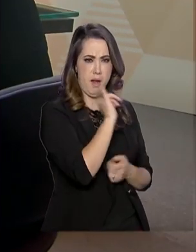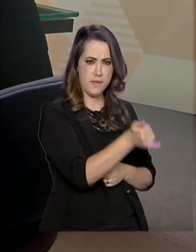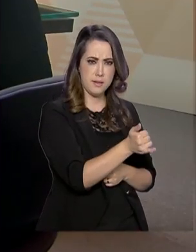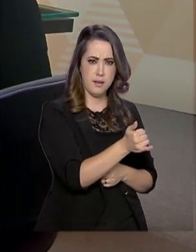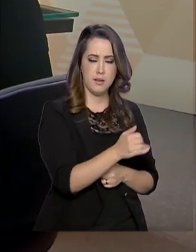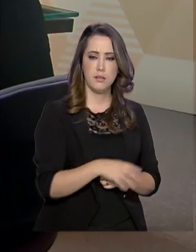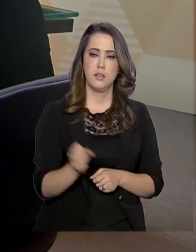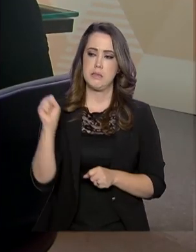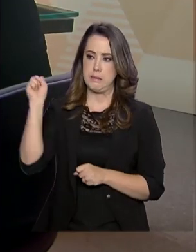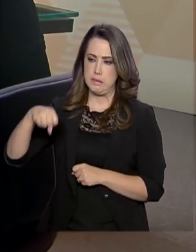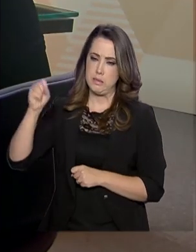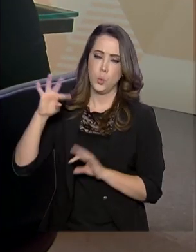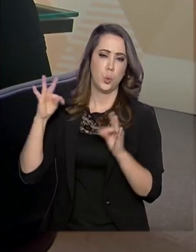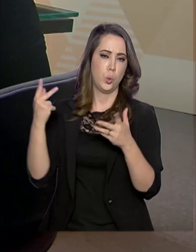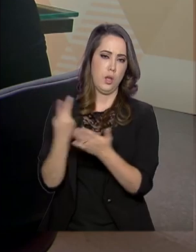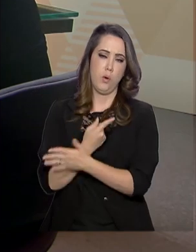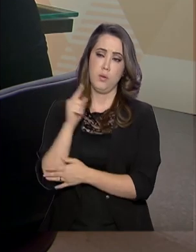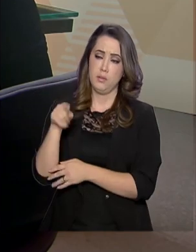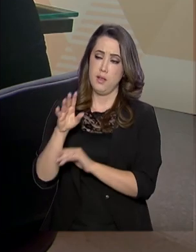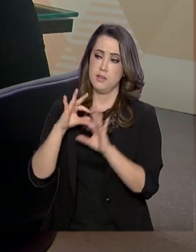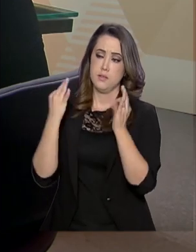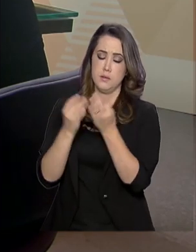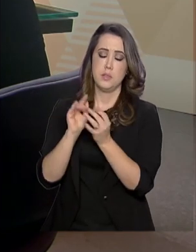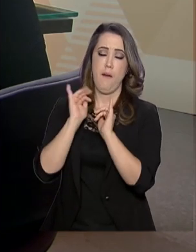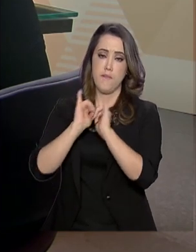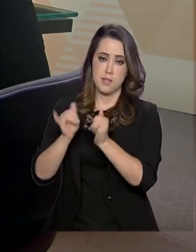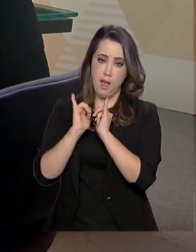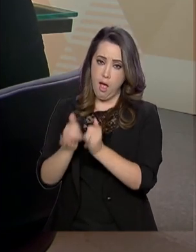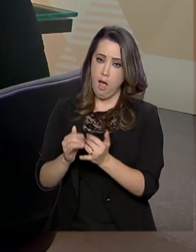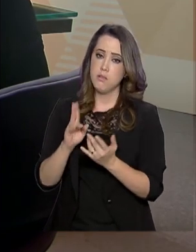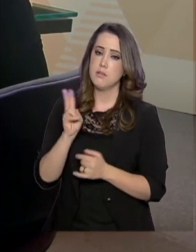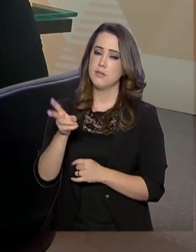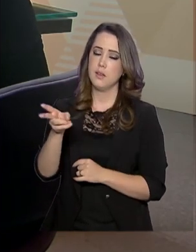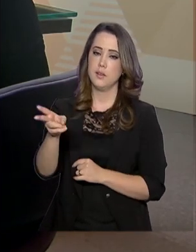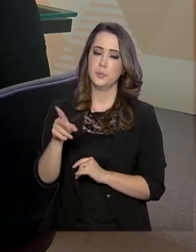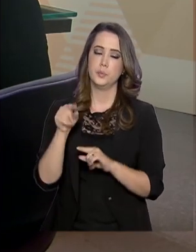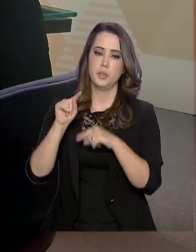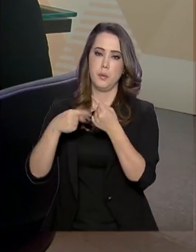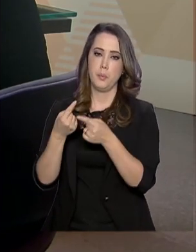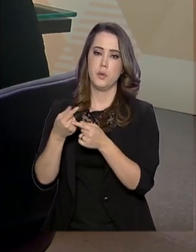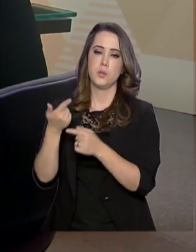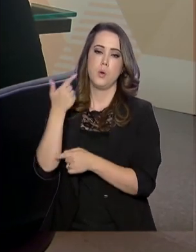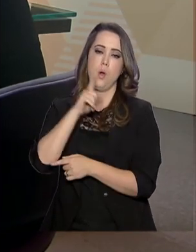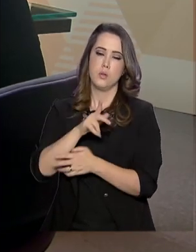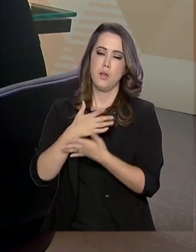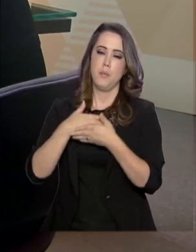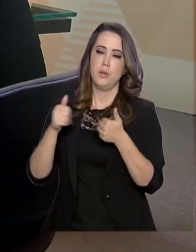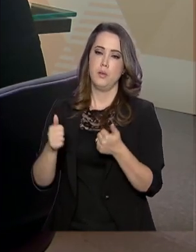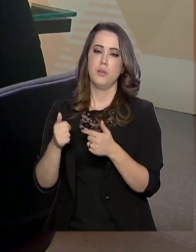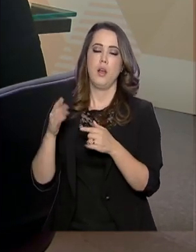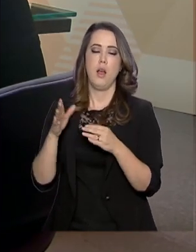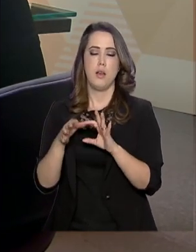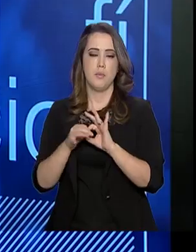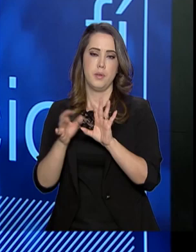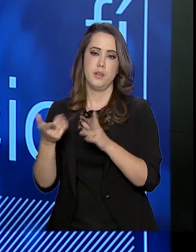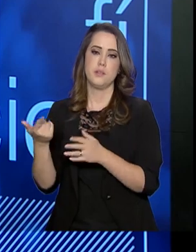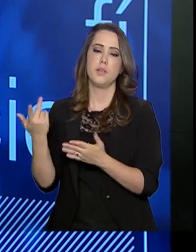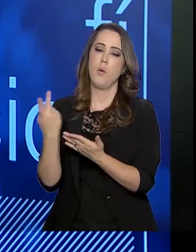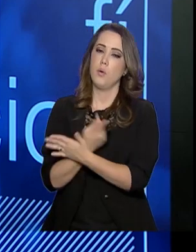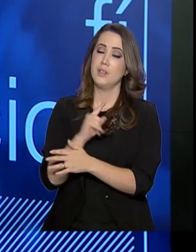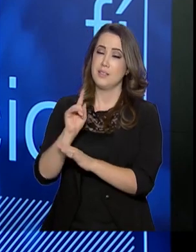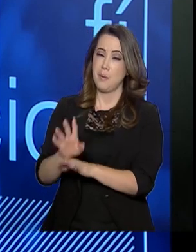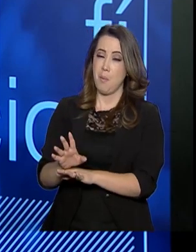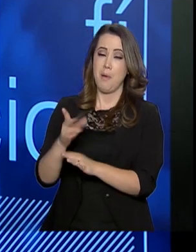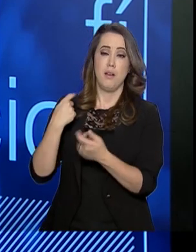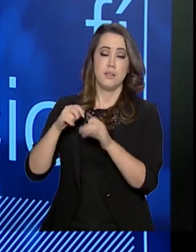Tudo que é feito, as famílias são informadas. E aí, ao ser superado esse assunto, o desbloqueio vem. Mas a